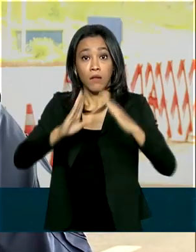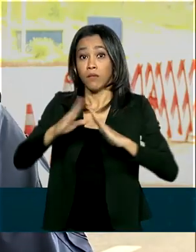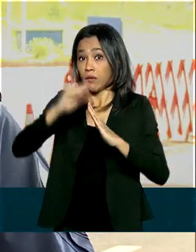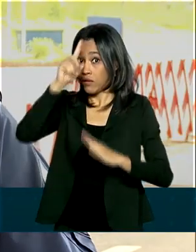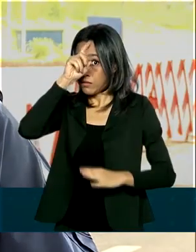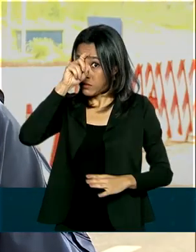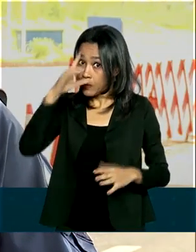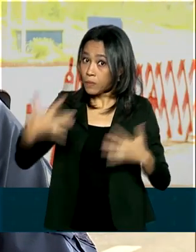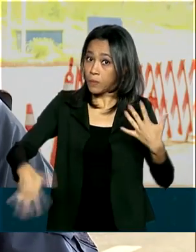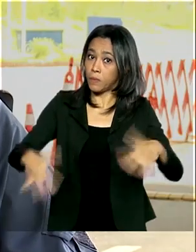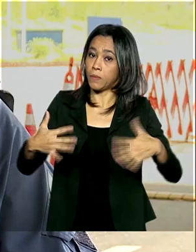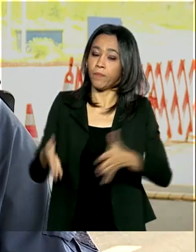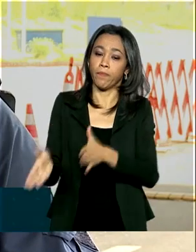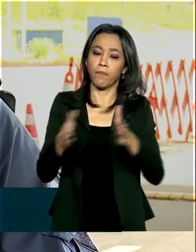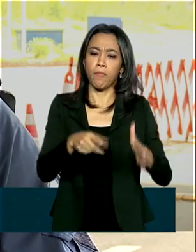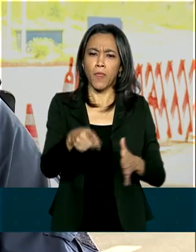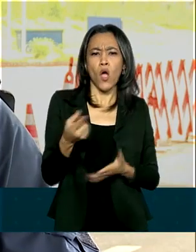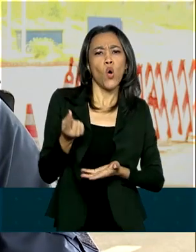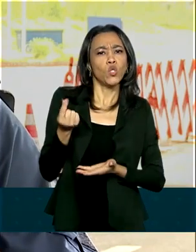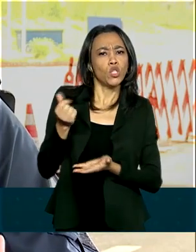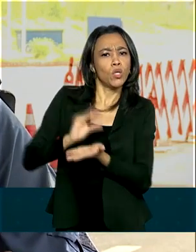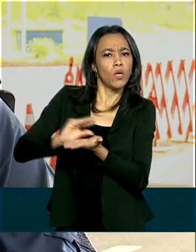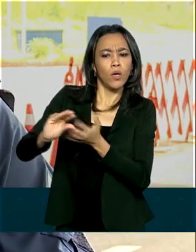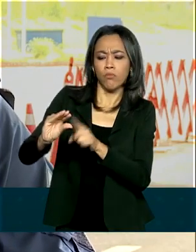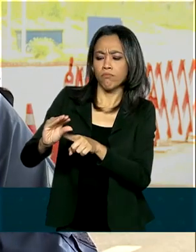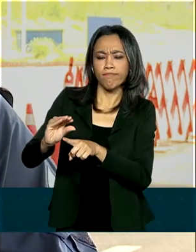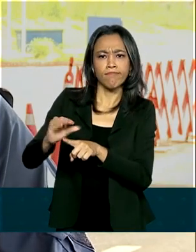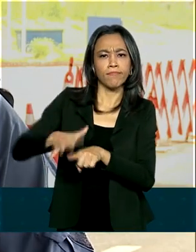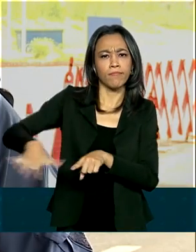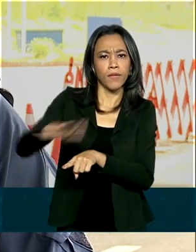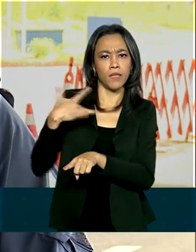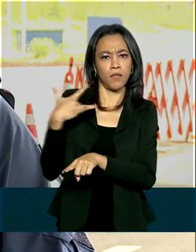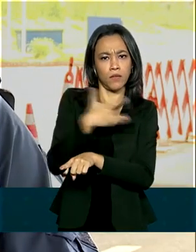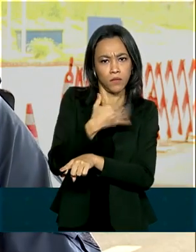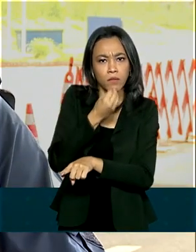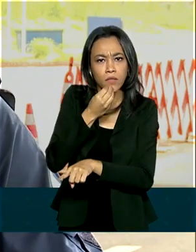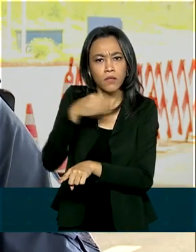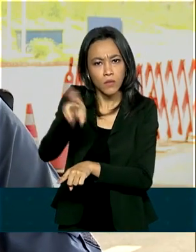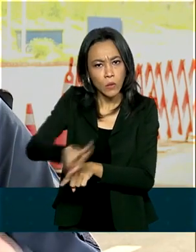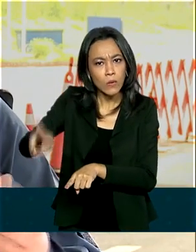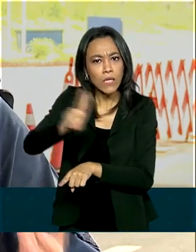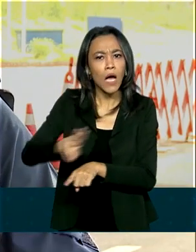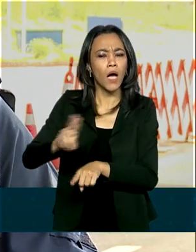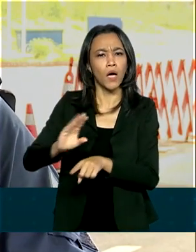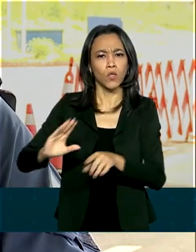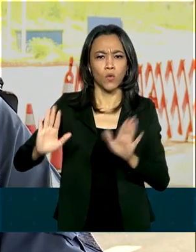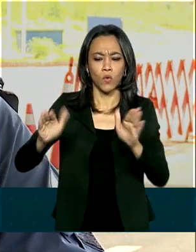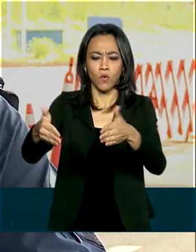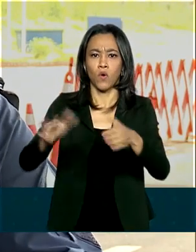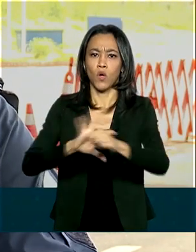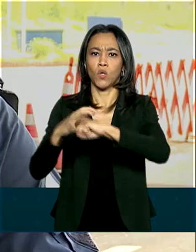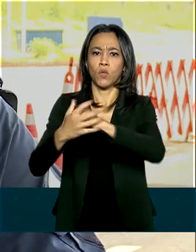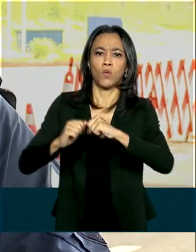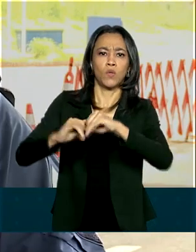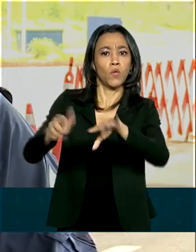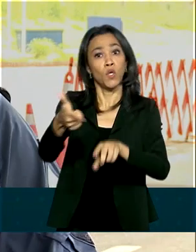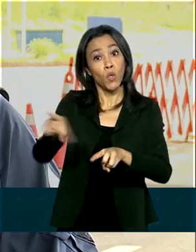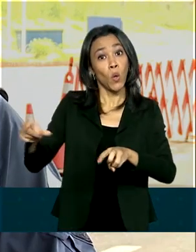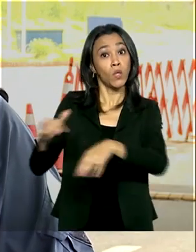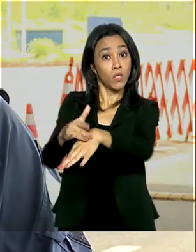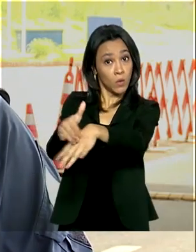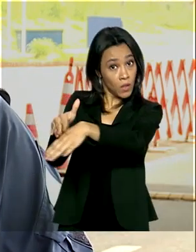As verbas de saúde que poderiam ser aplicadas com as vítimas de pandemia ou de outras doenças que estão